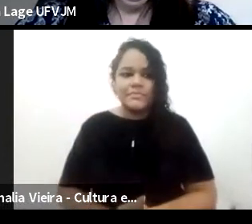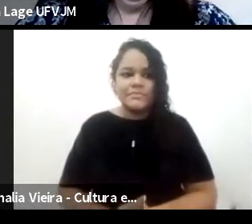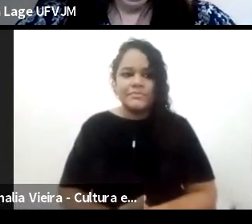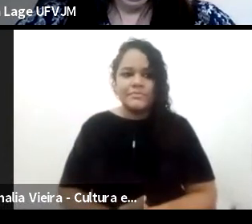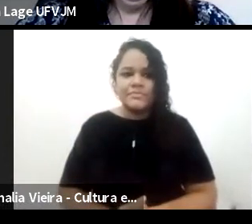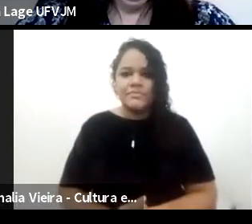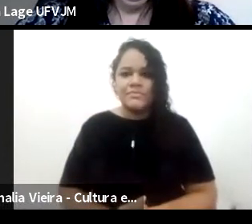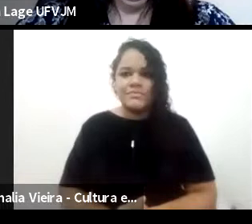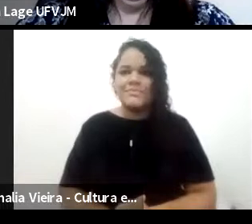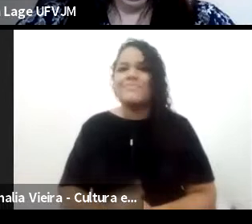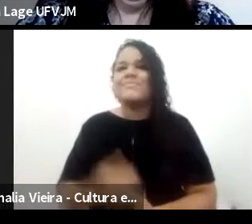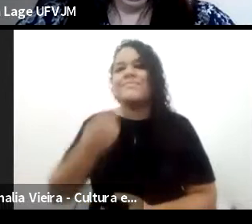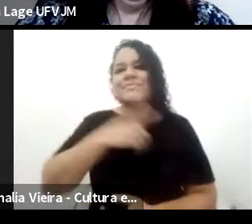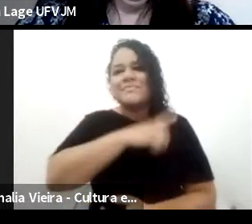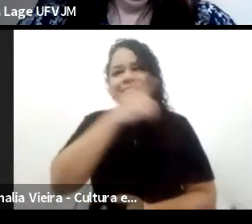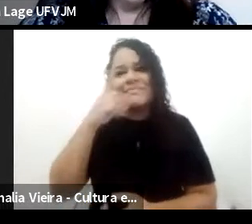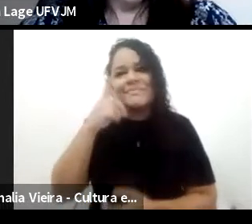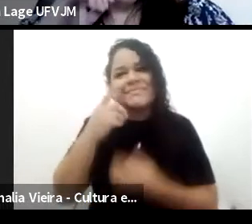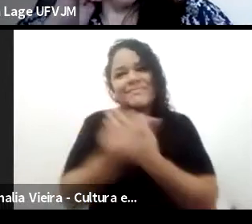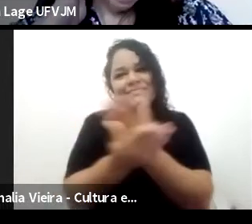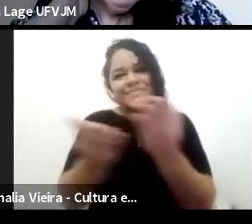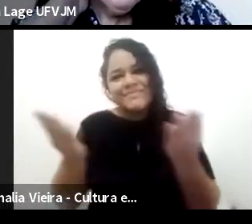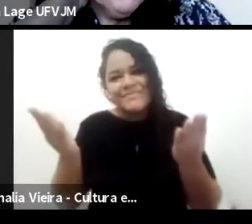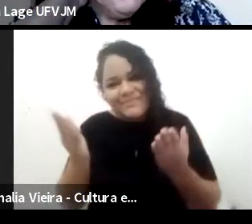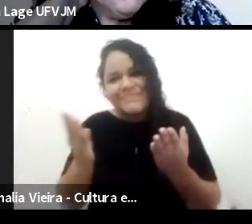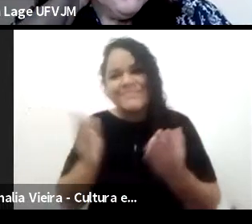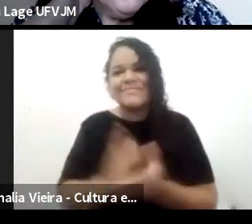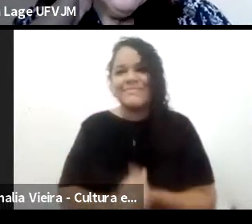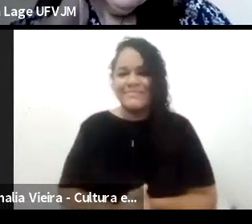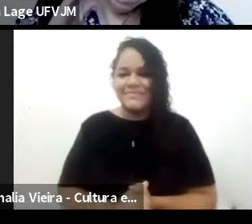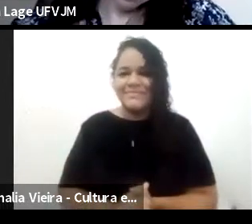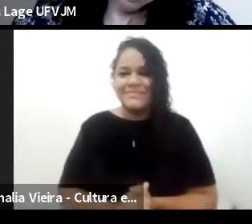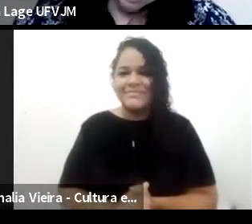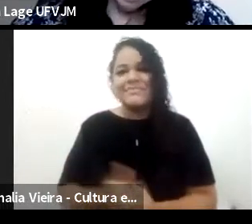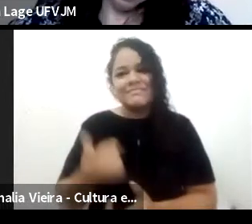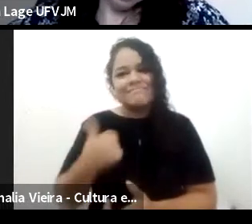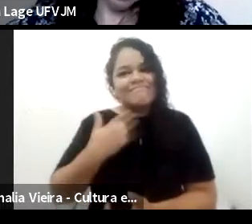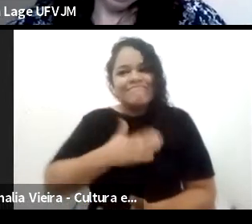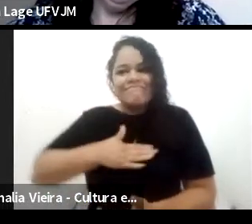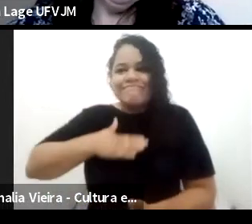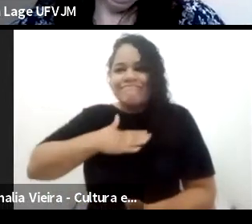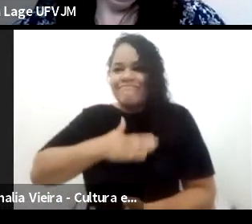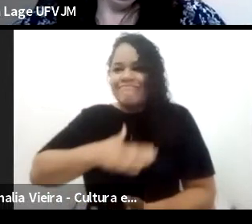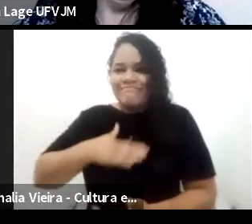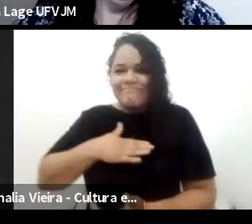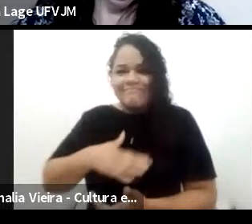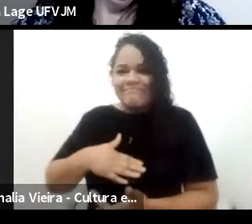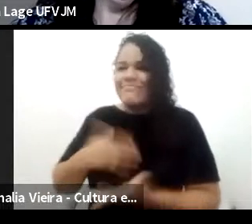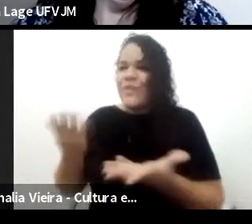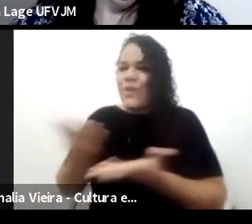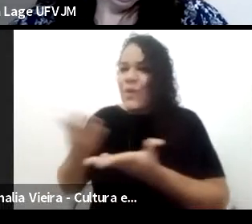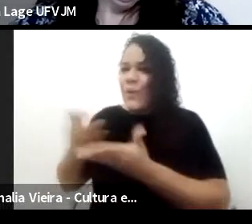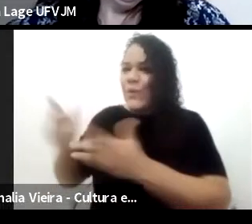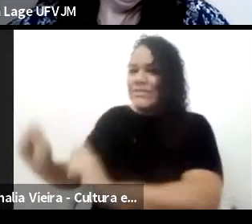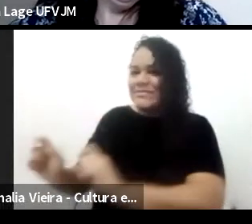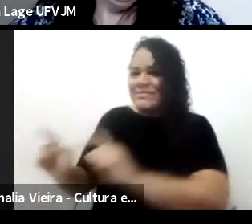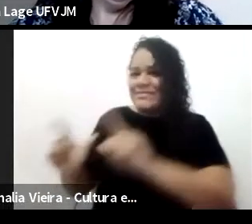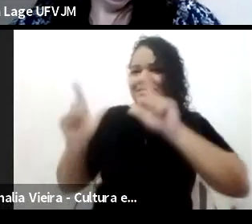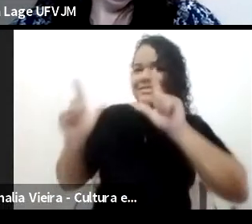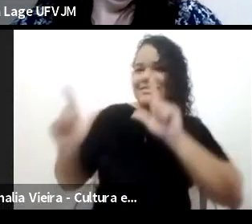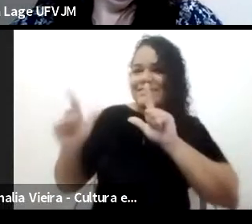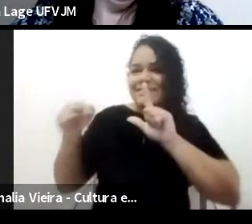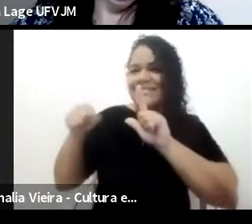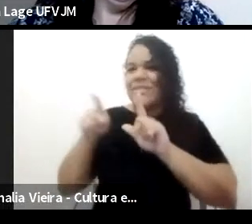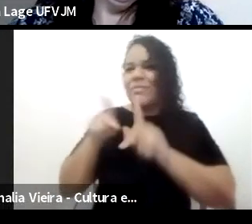Bom dia a todos, bom dia a todos. É com enorme prazer que a gente recebe a professora Ana Laje. Ela é professora